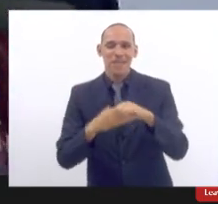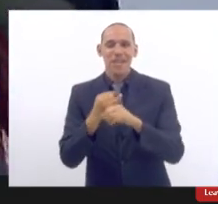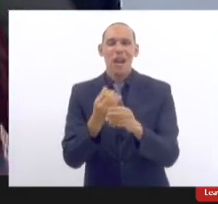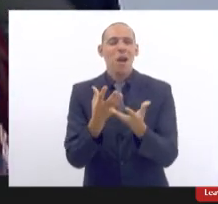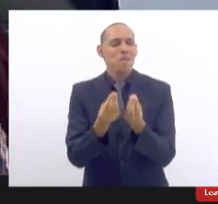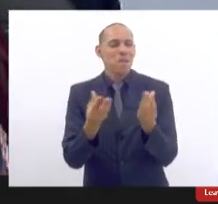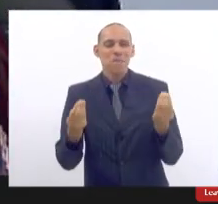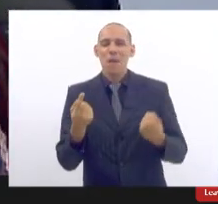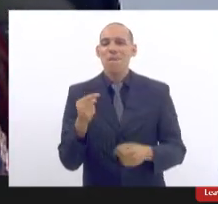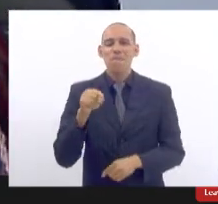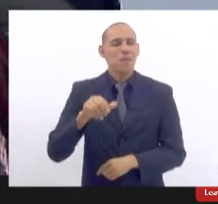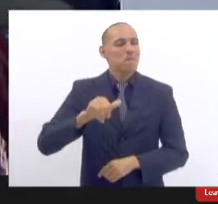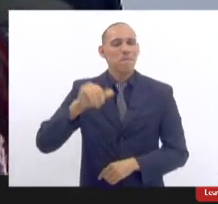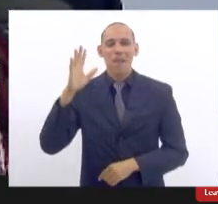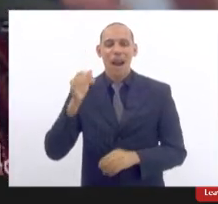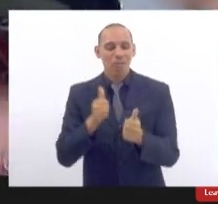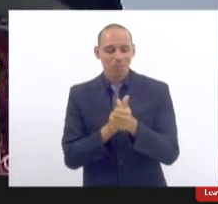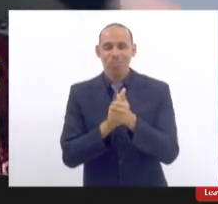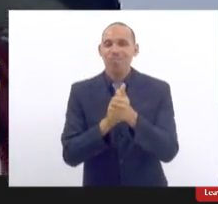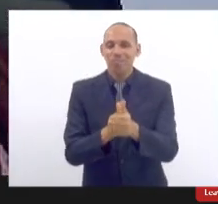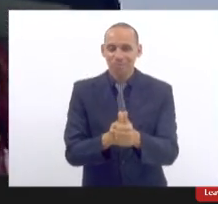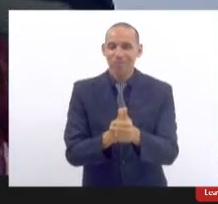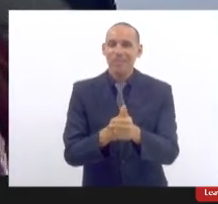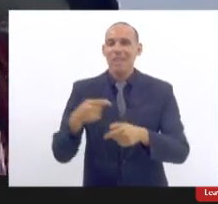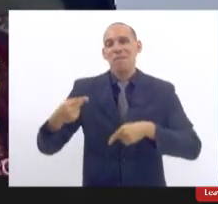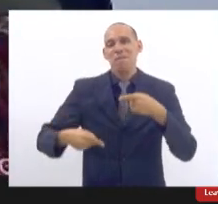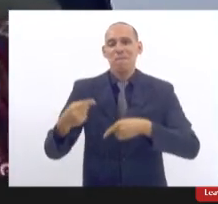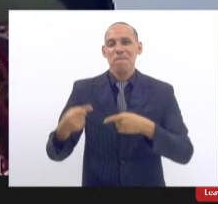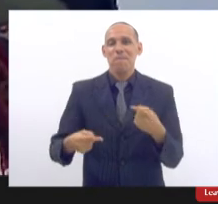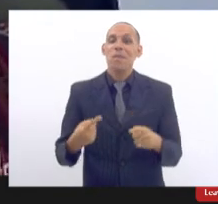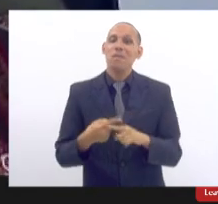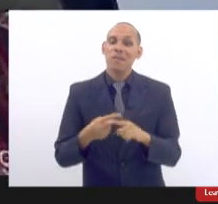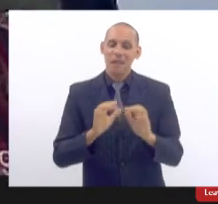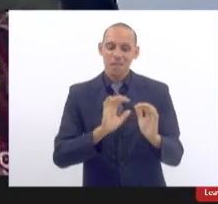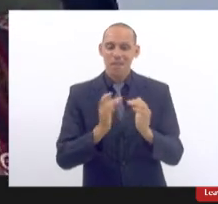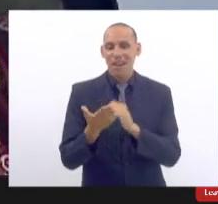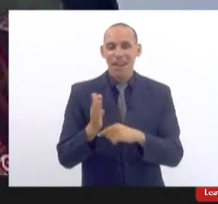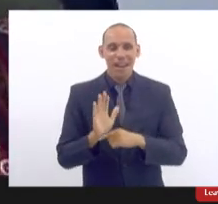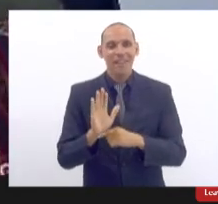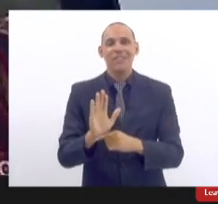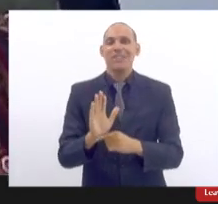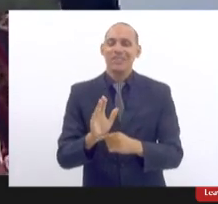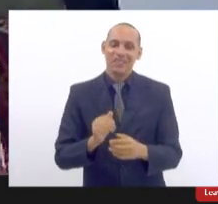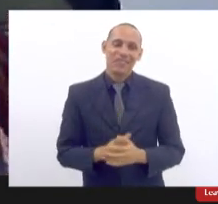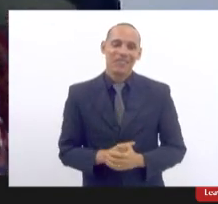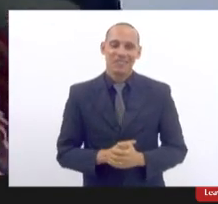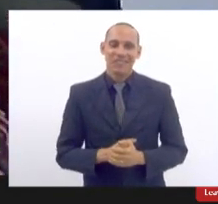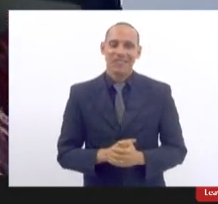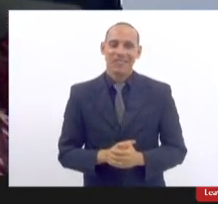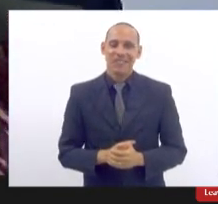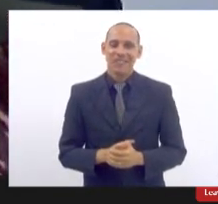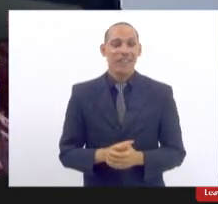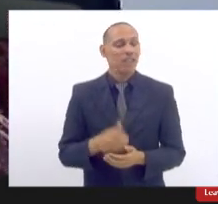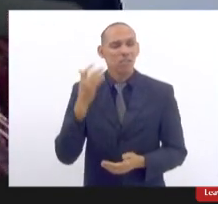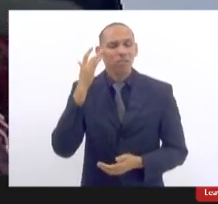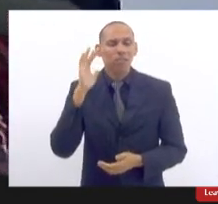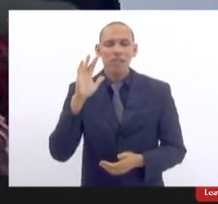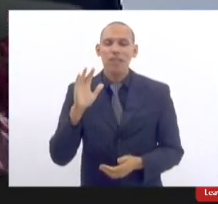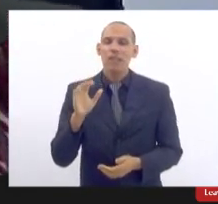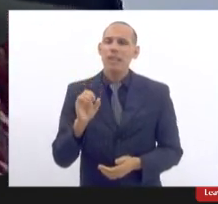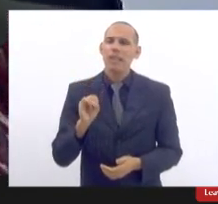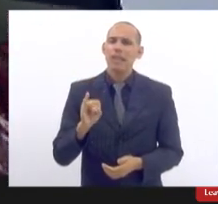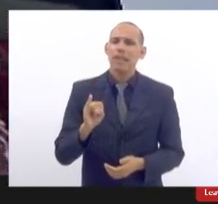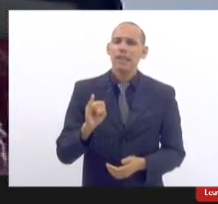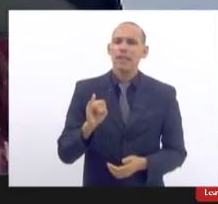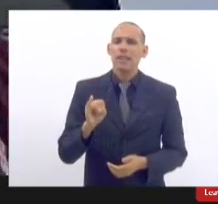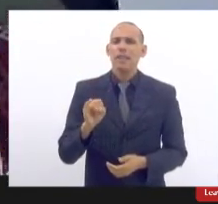de pessoas estão acompanhando o nosso debate graças a essas redes que se constituíram depois eu não sei se ainda